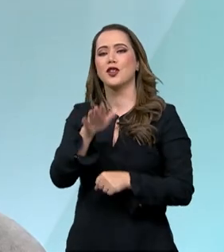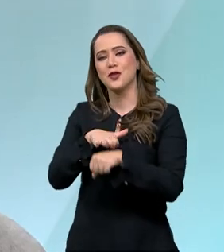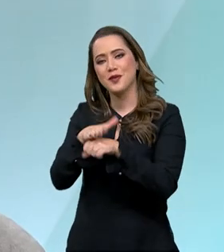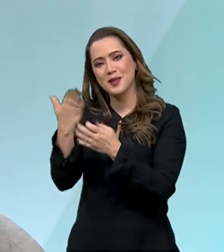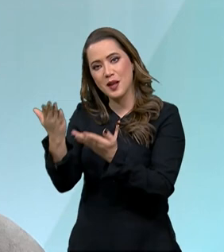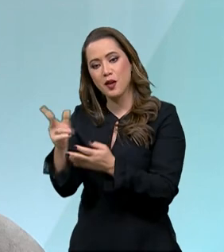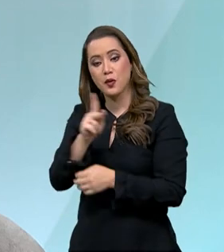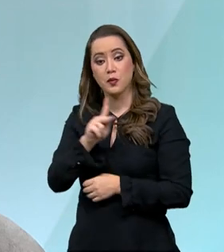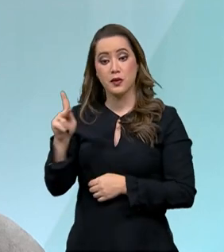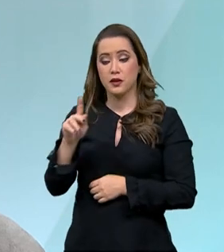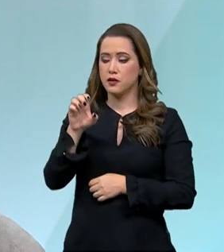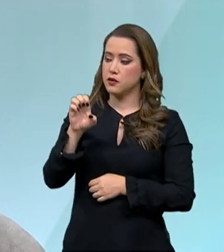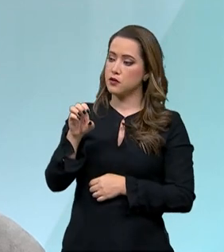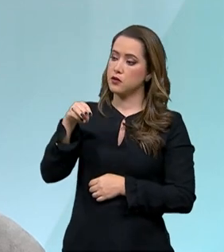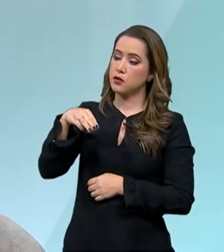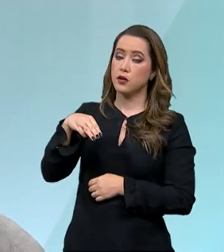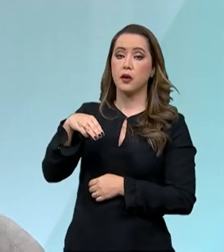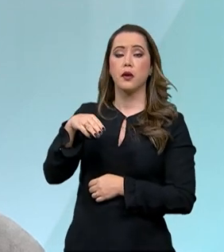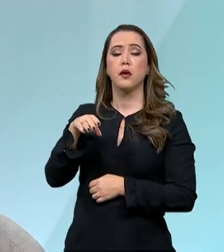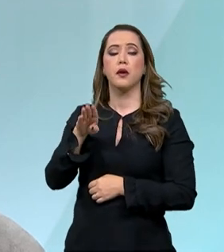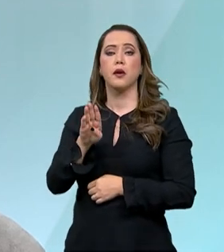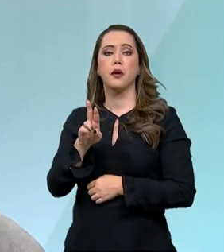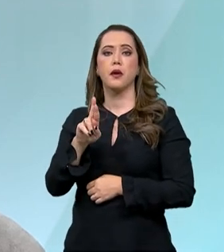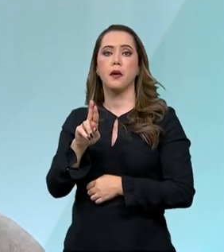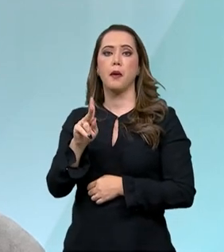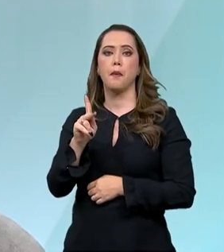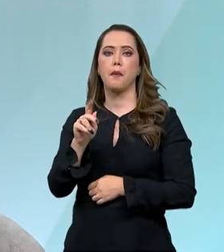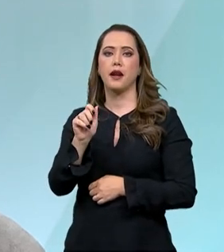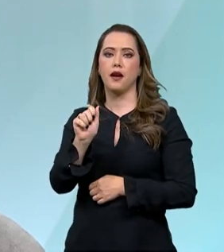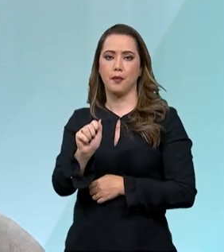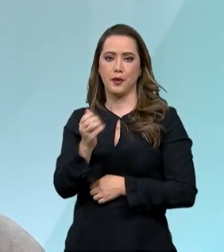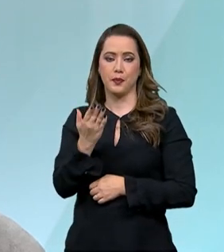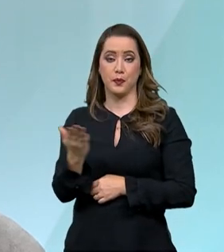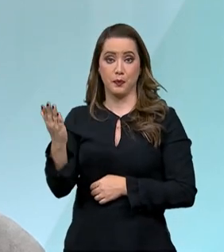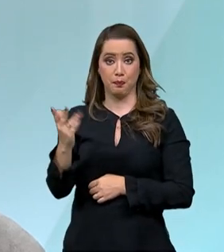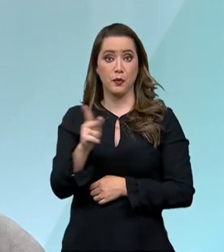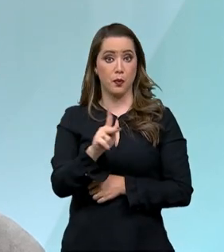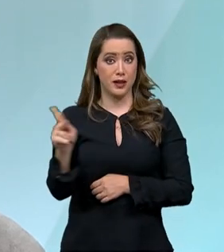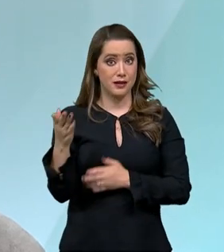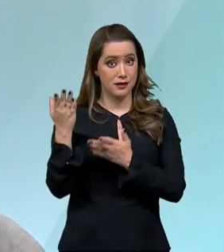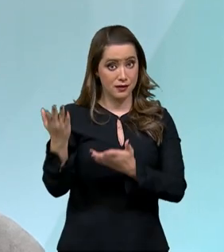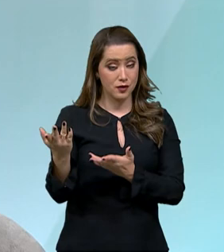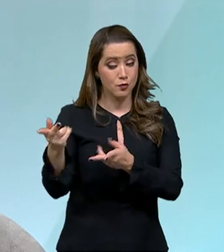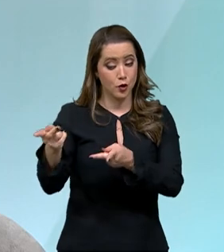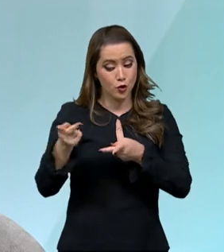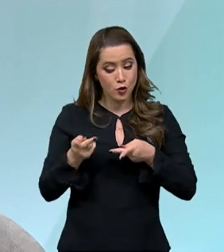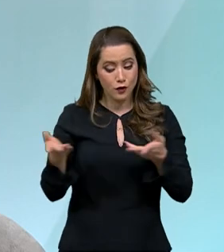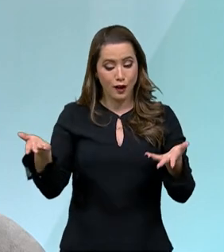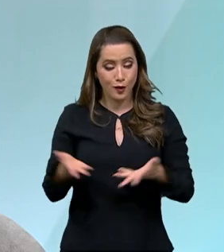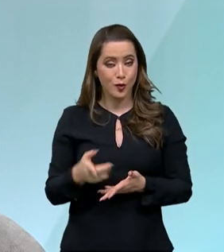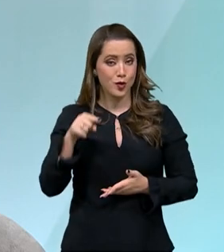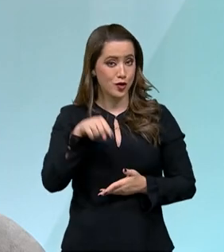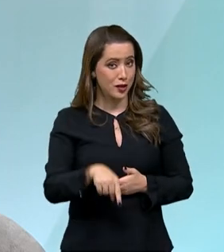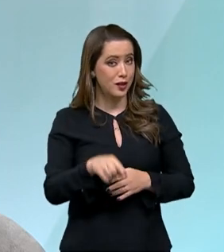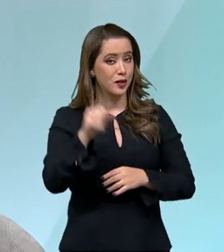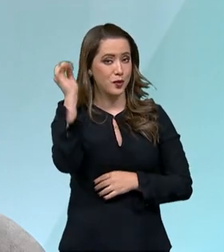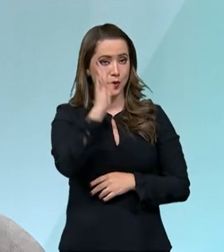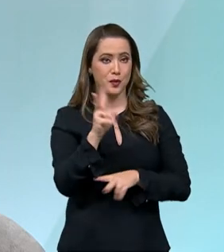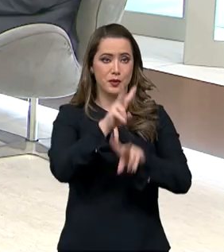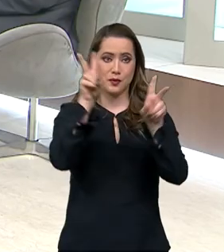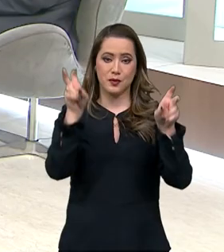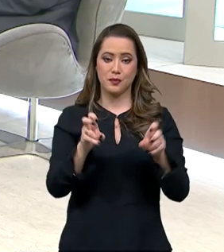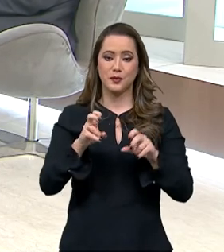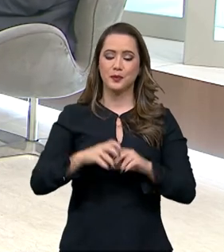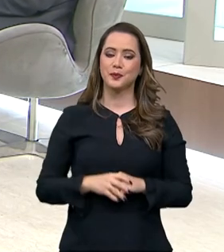Embrapa, empresa brasileira de pesquisa agropecuária, Celso Moretti, nosso convidado de hoje do Brasil em